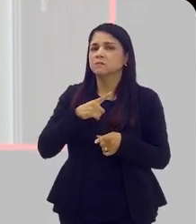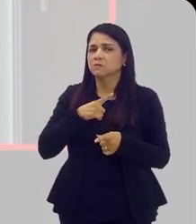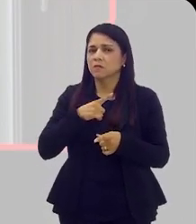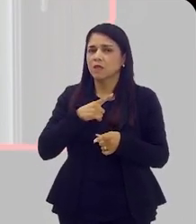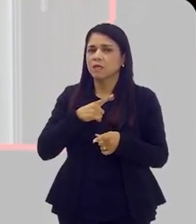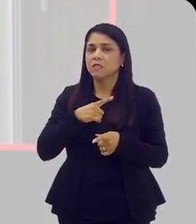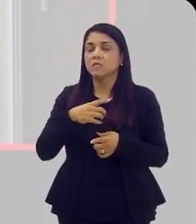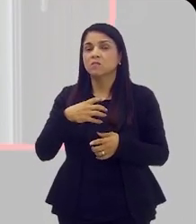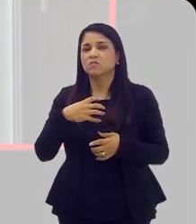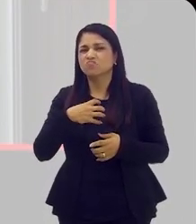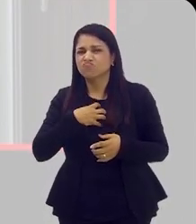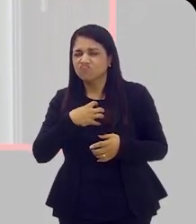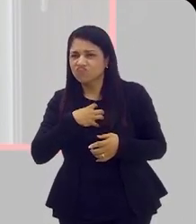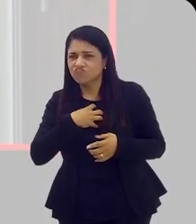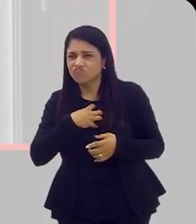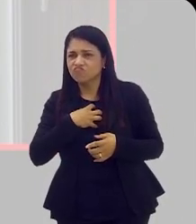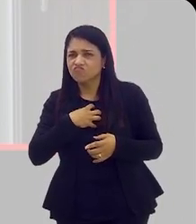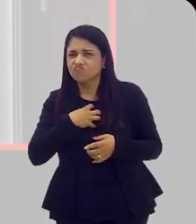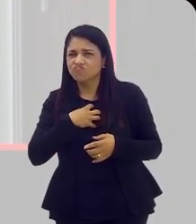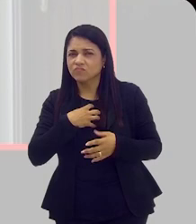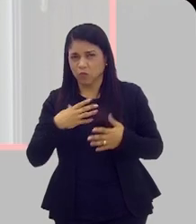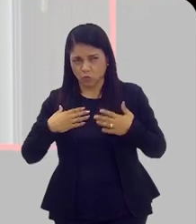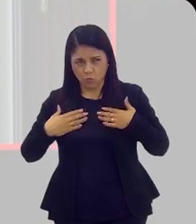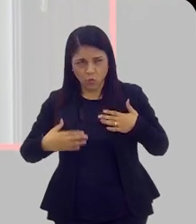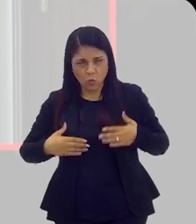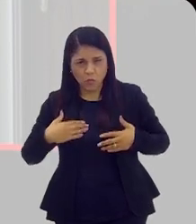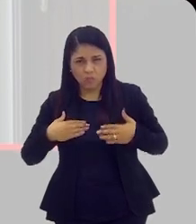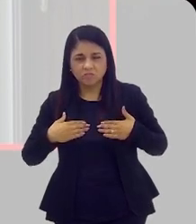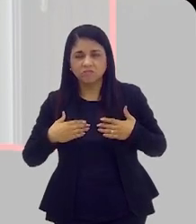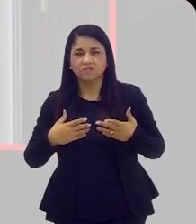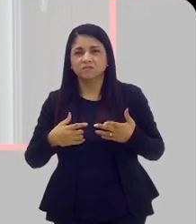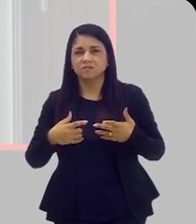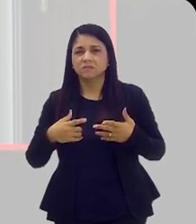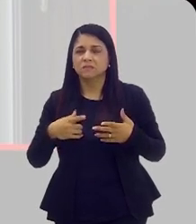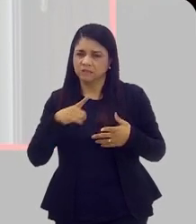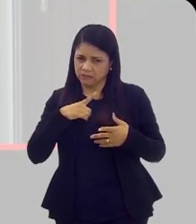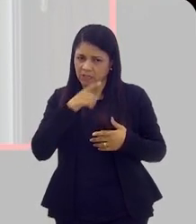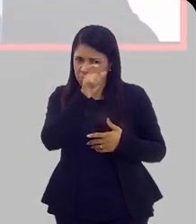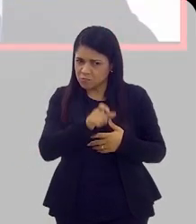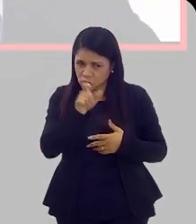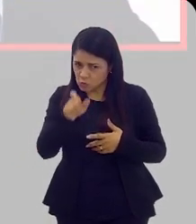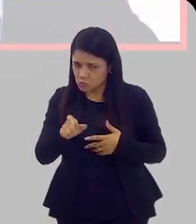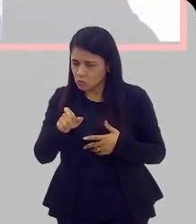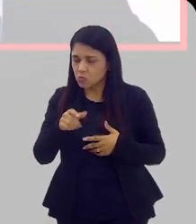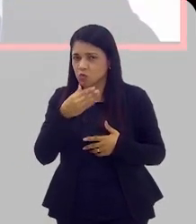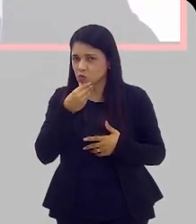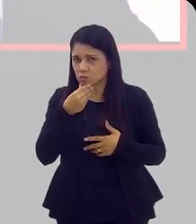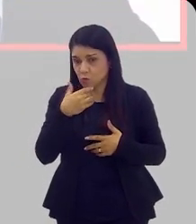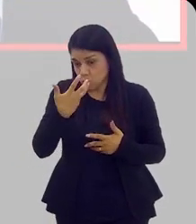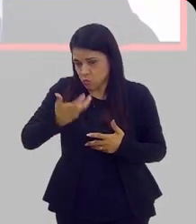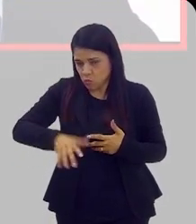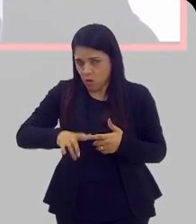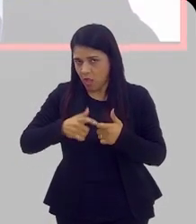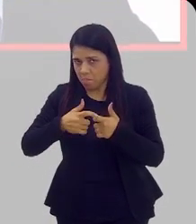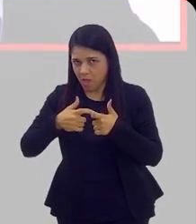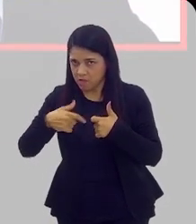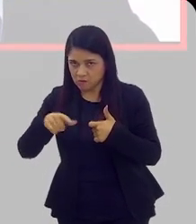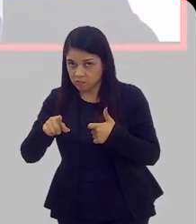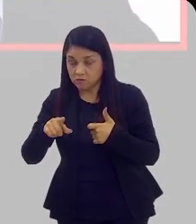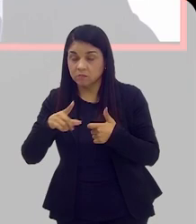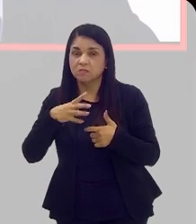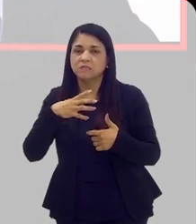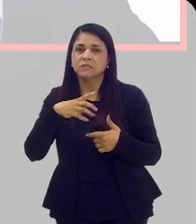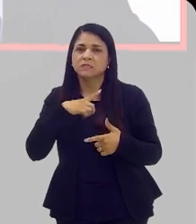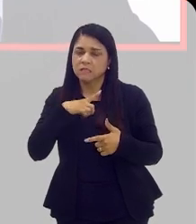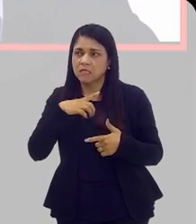existe algum sintoma porque a gente sabe que tem muita gente que realmente não procura o médico, mas se